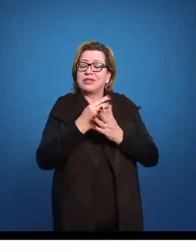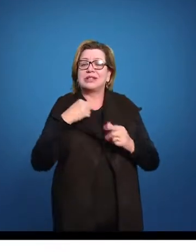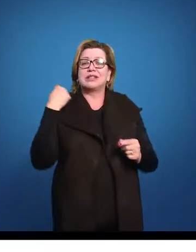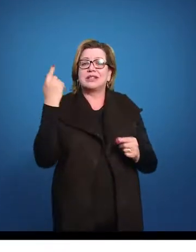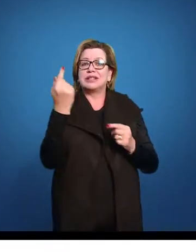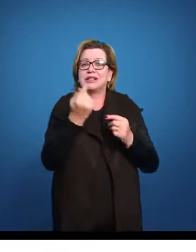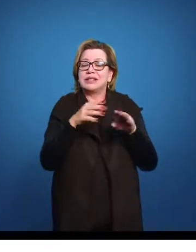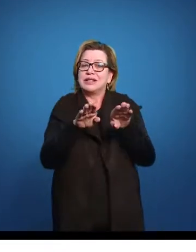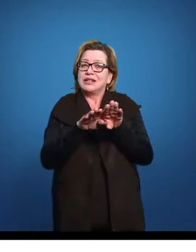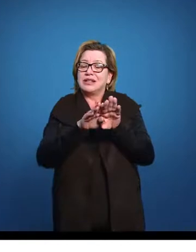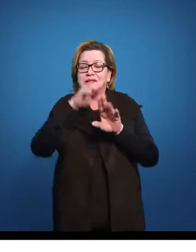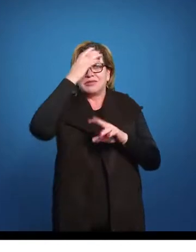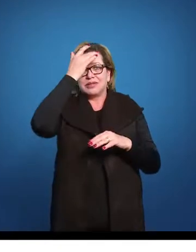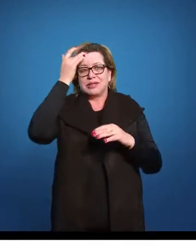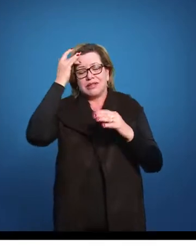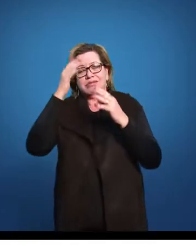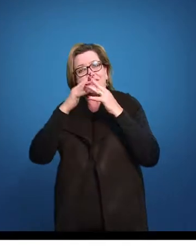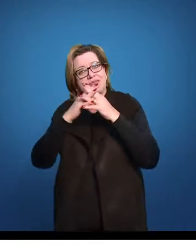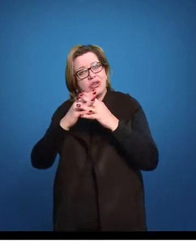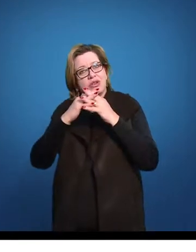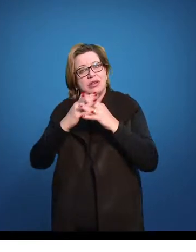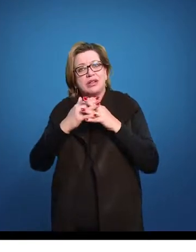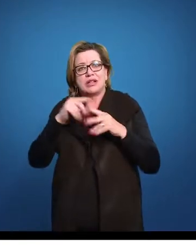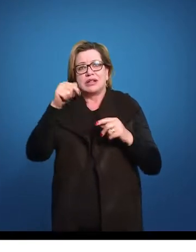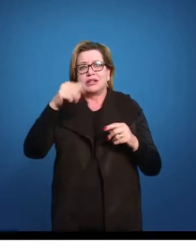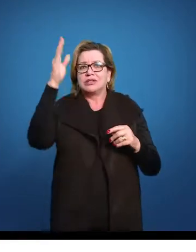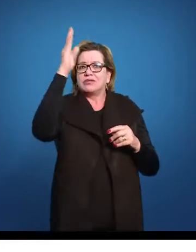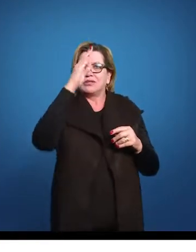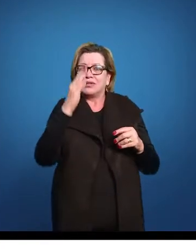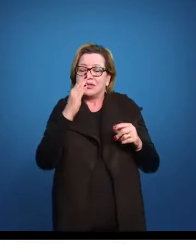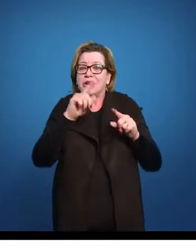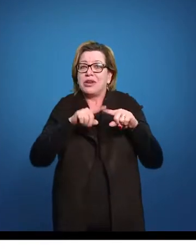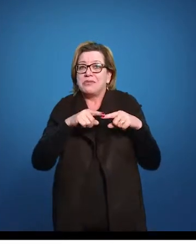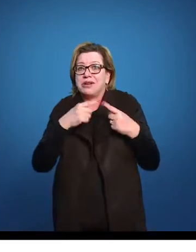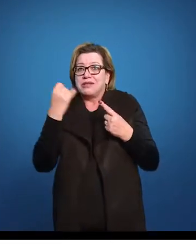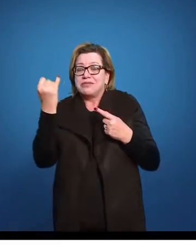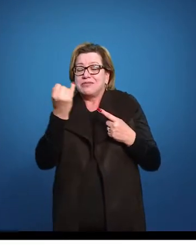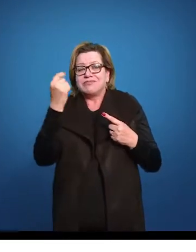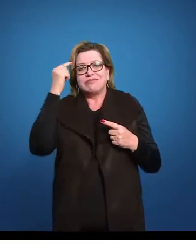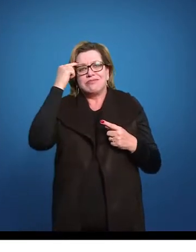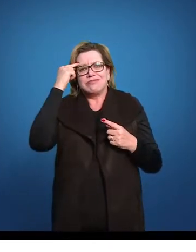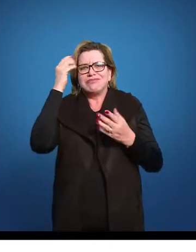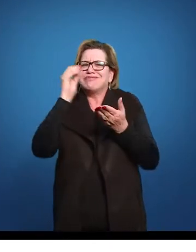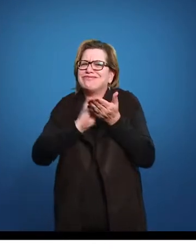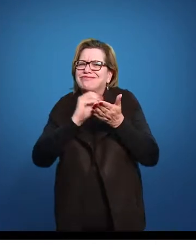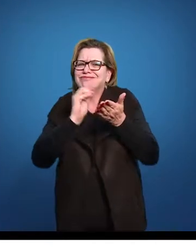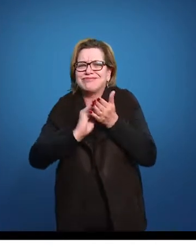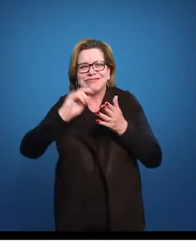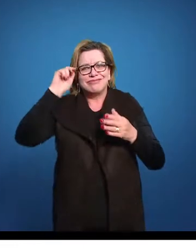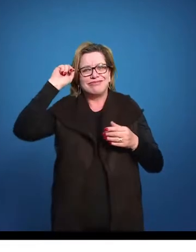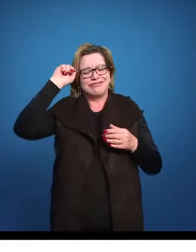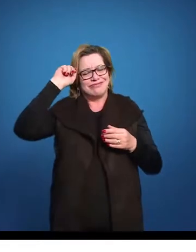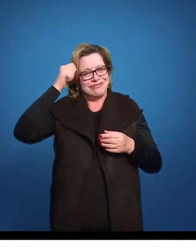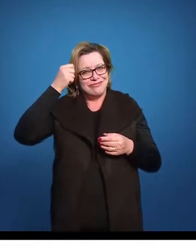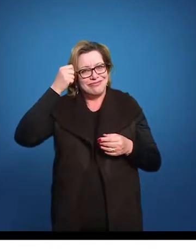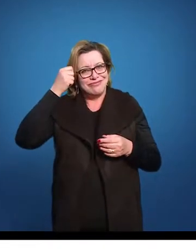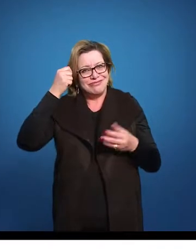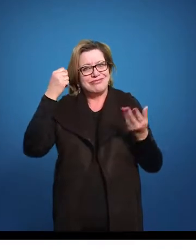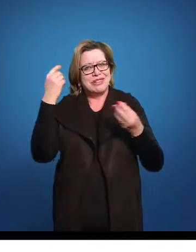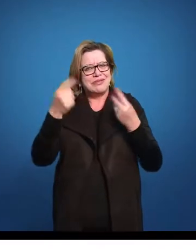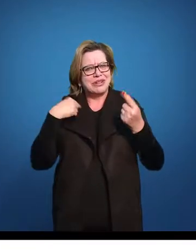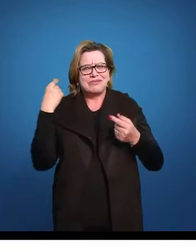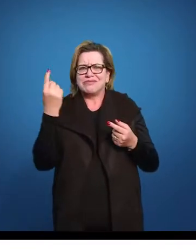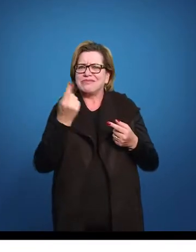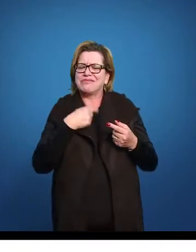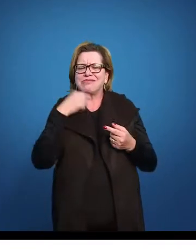pensar a complexidade do Brasil, que é essa ausência do negro na literatura do José de Alencar, que é uma coisa bastante interessante para nós